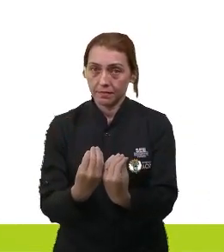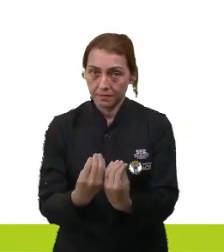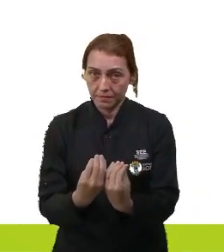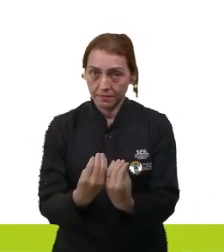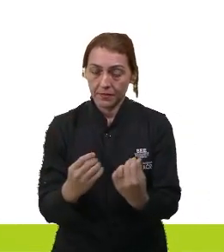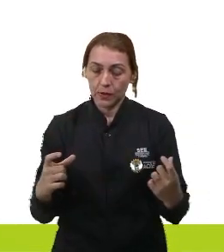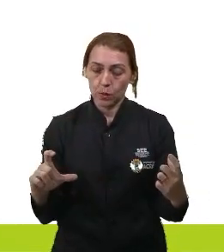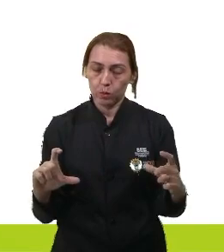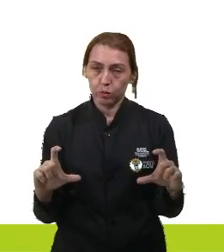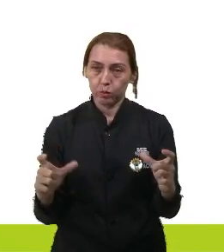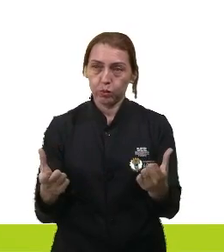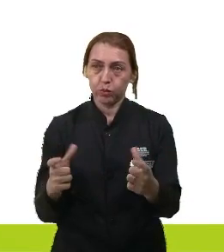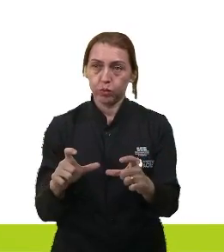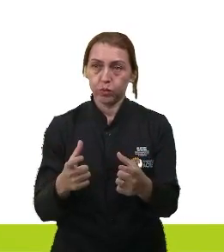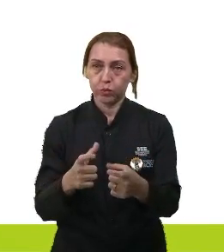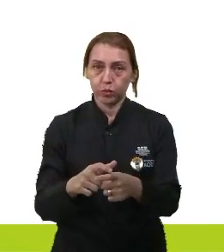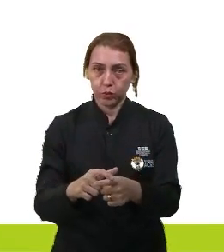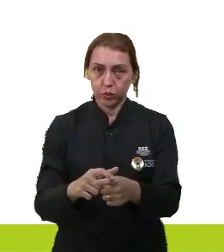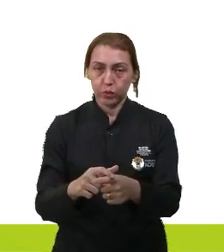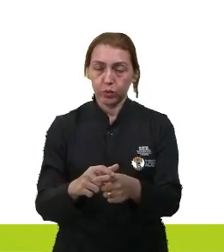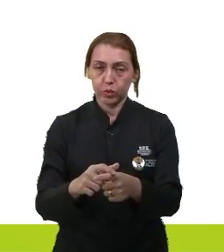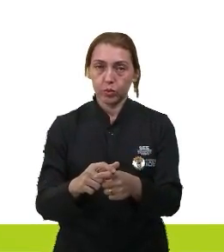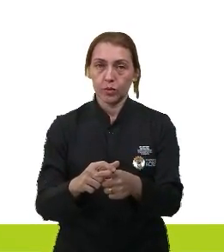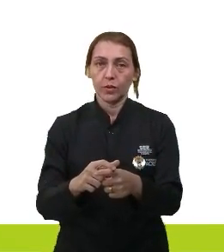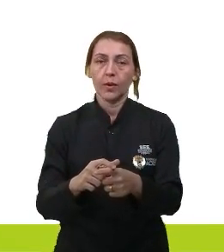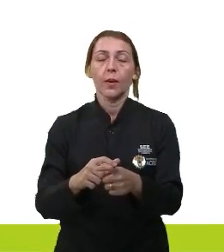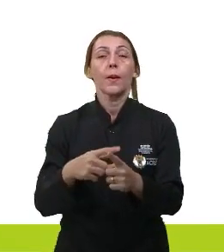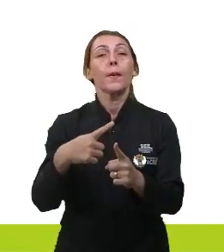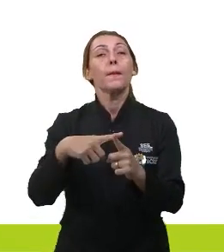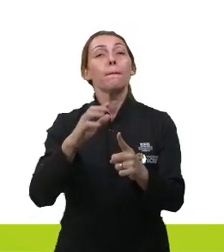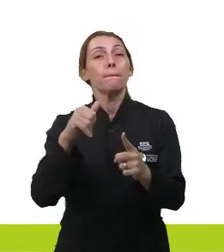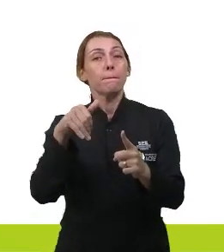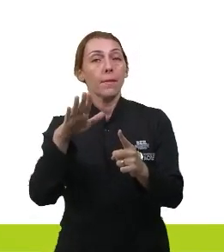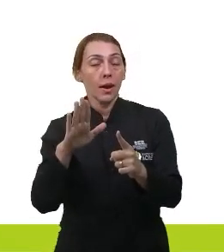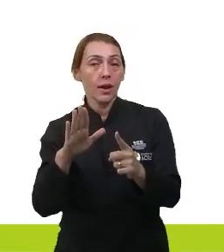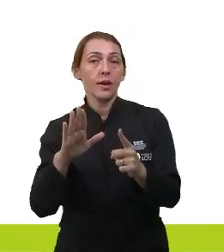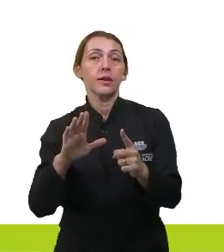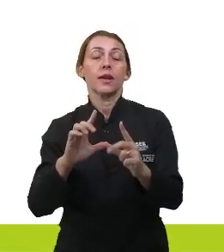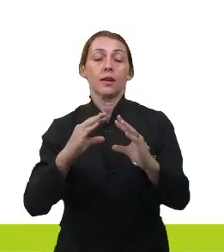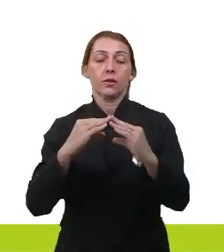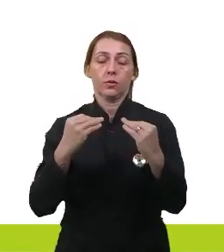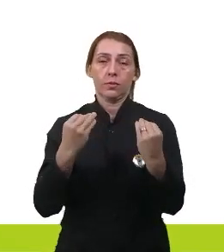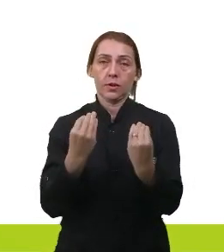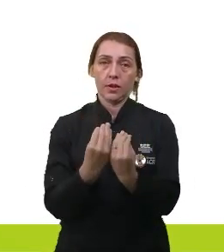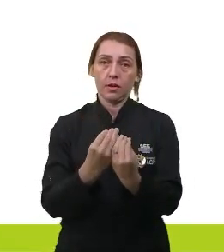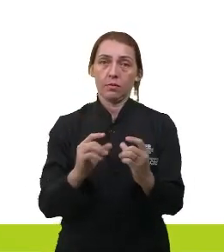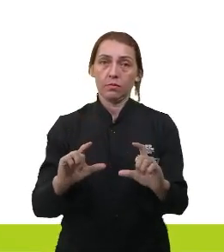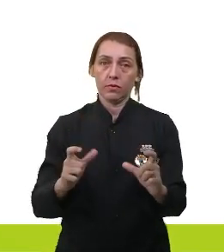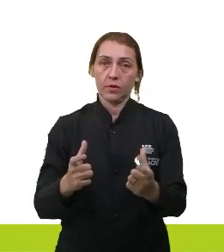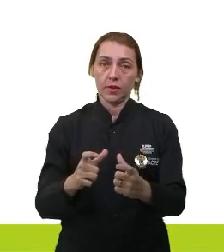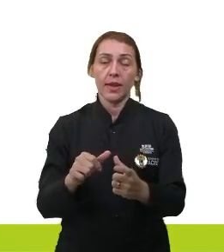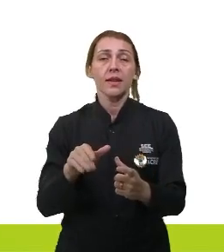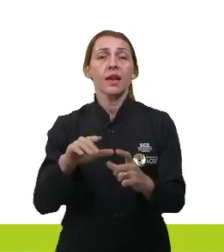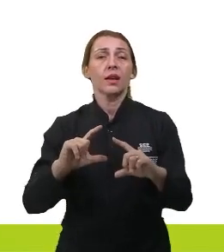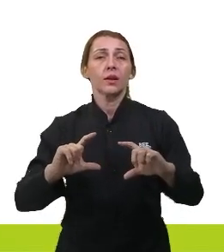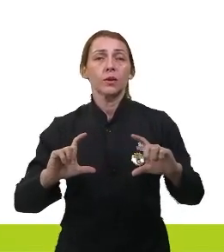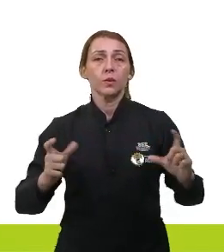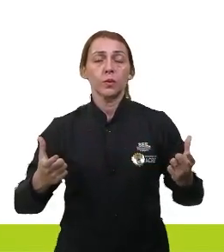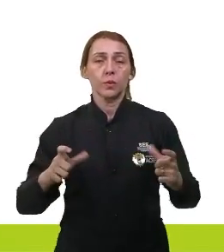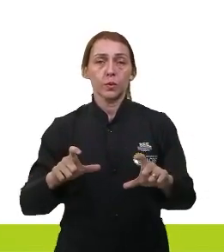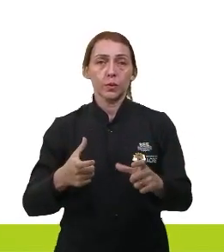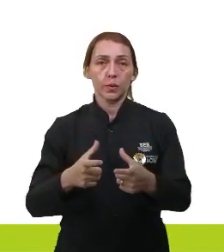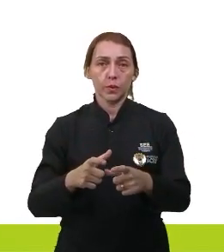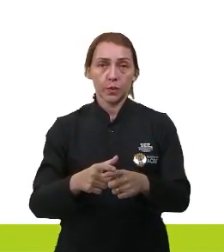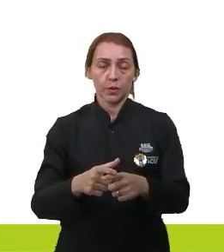reduzir. Então, quanto maior o potencial de redução, a substância, ela vai reduzir. E quem reduz? Quem